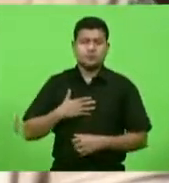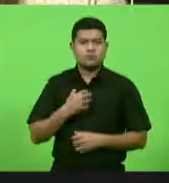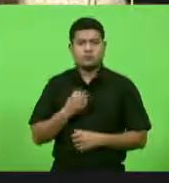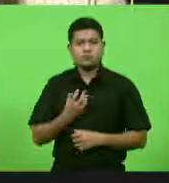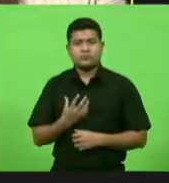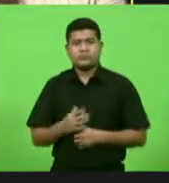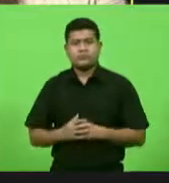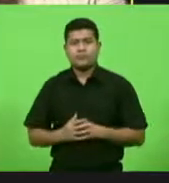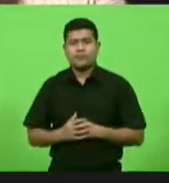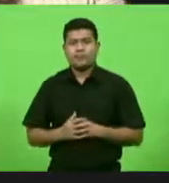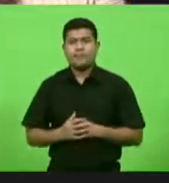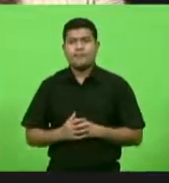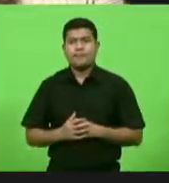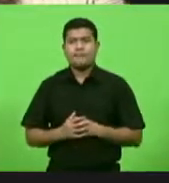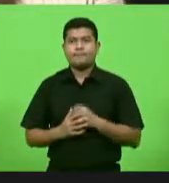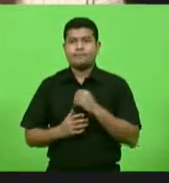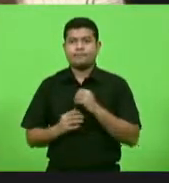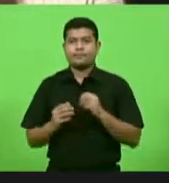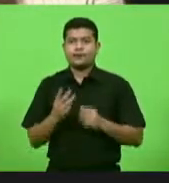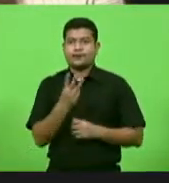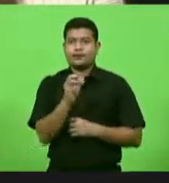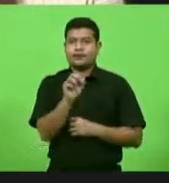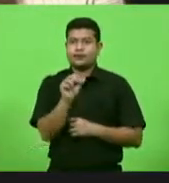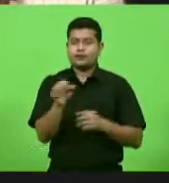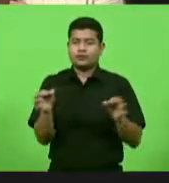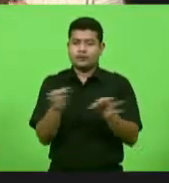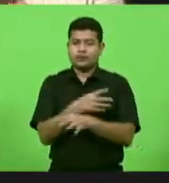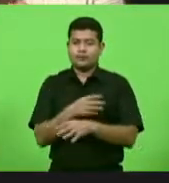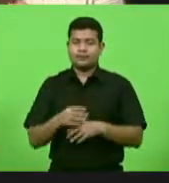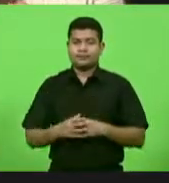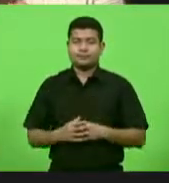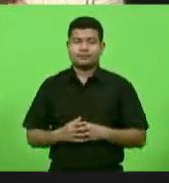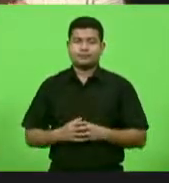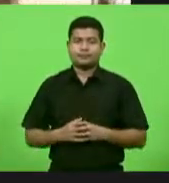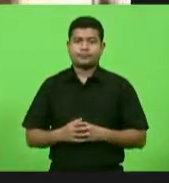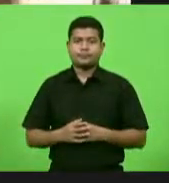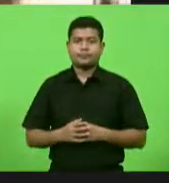30 segundos deputado para concluir por gentileza